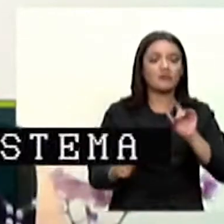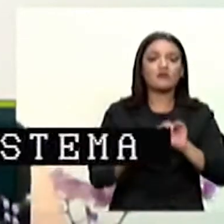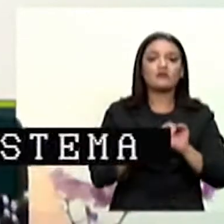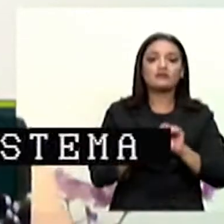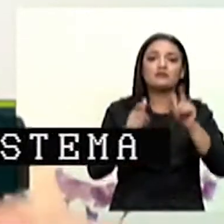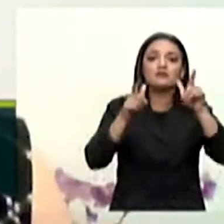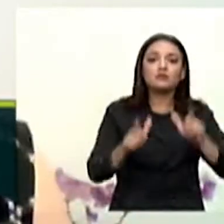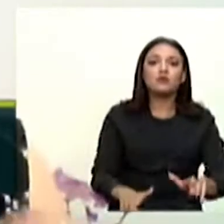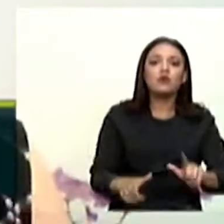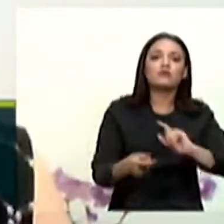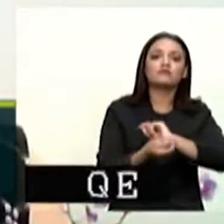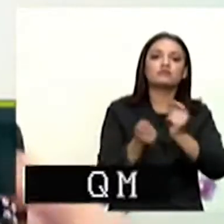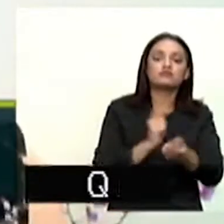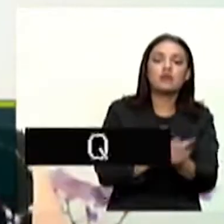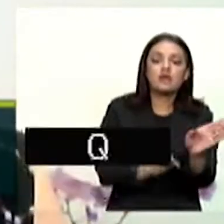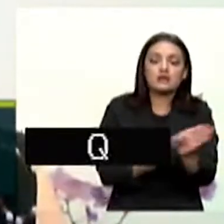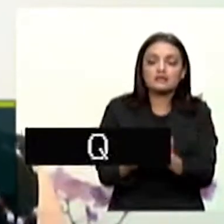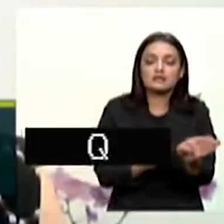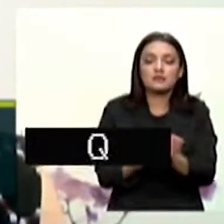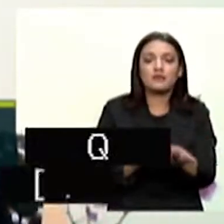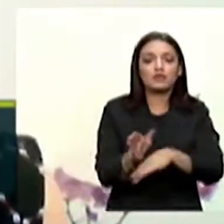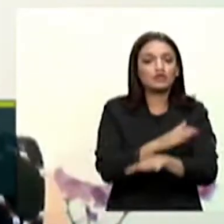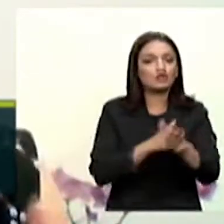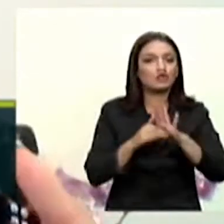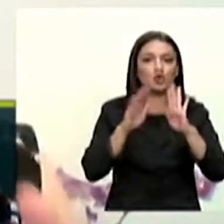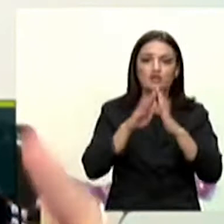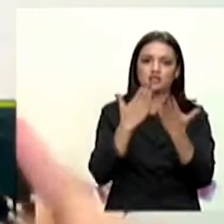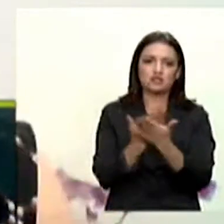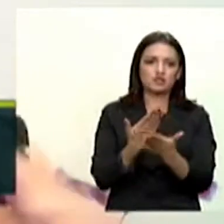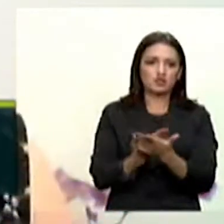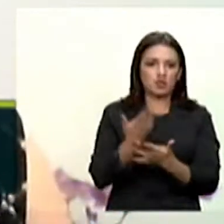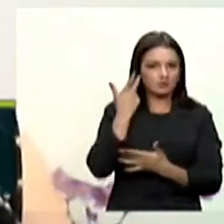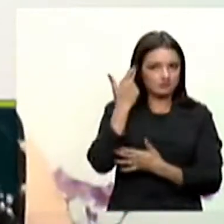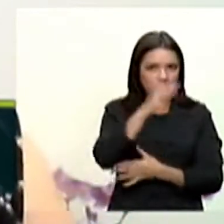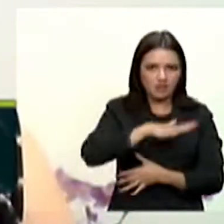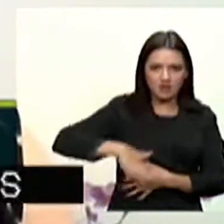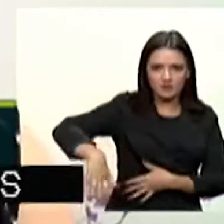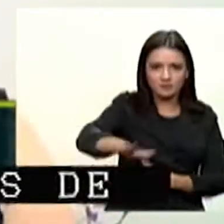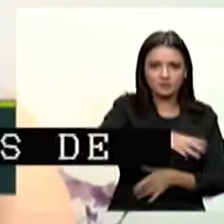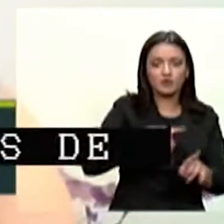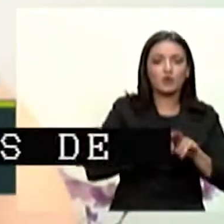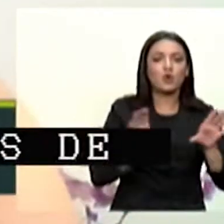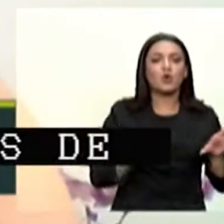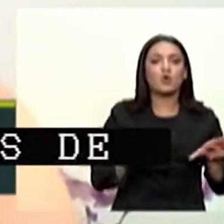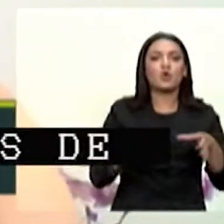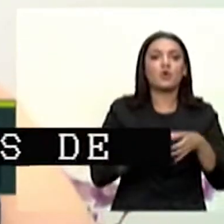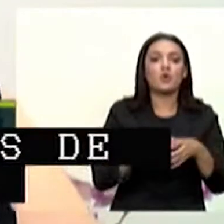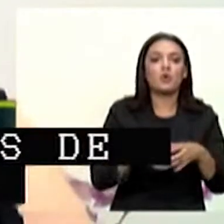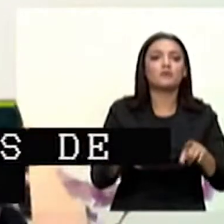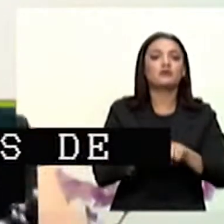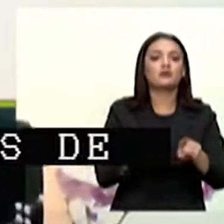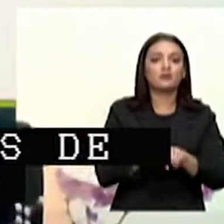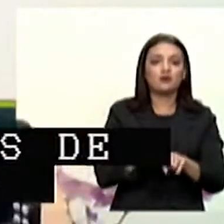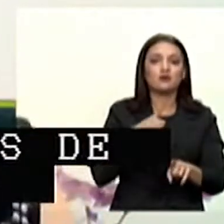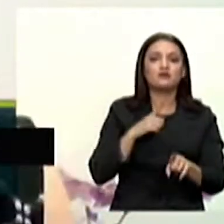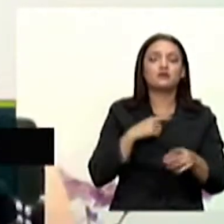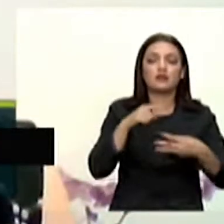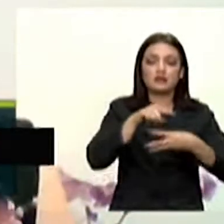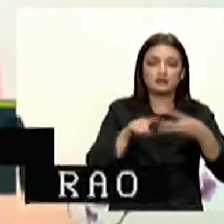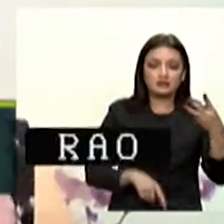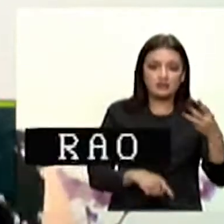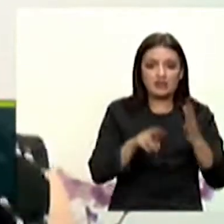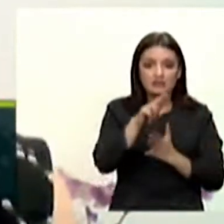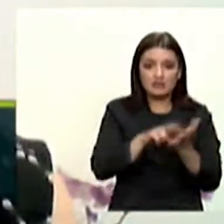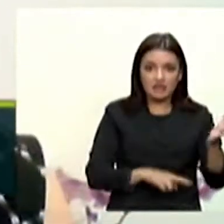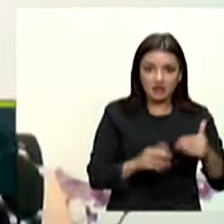razoáveis e acessibilidade em todas as unidades educacionais. O Comitê ainda demandou que o Brasil submeta os próximos três relatórios periódicos